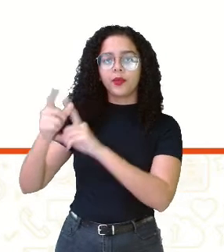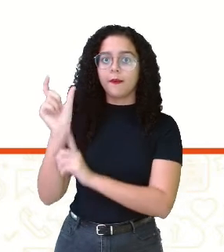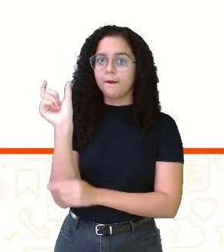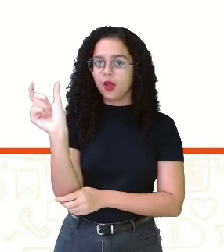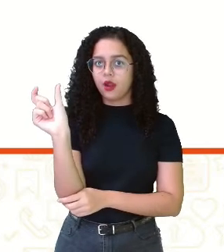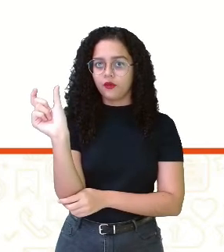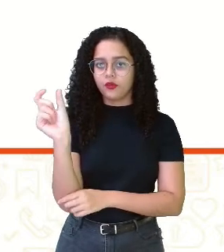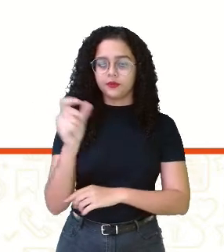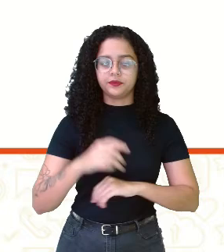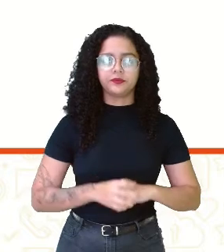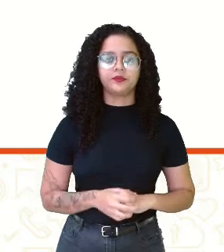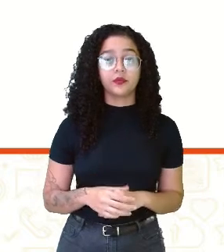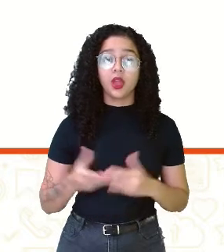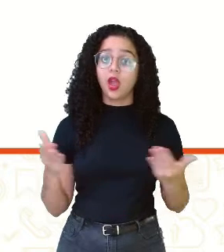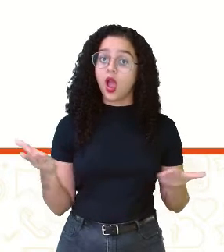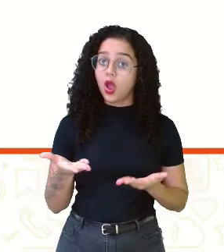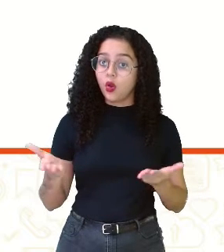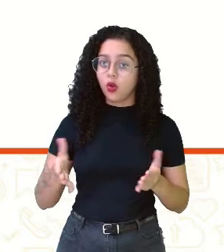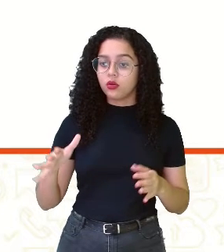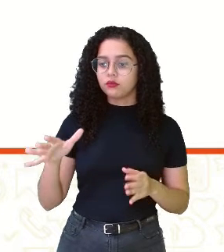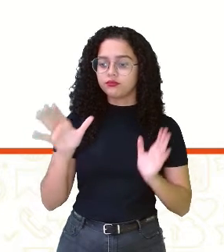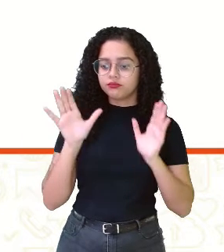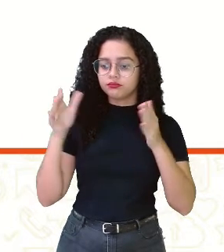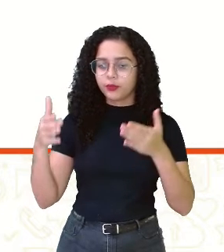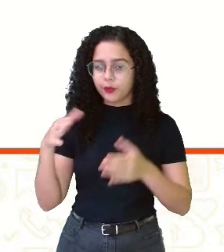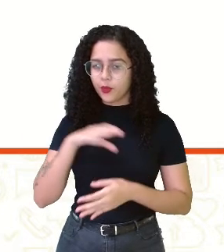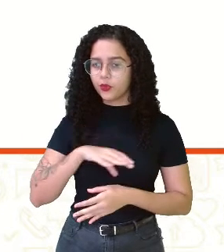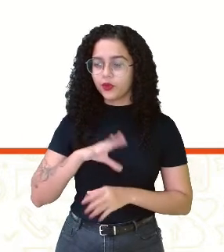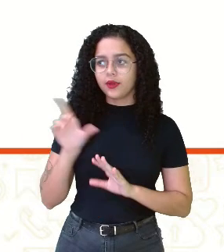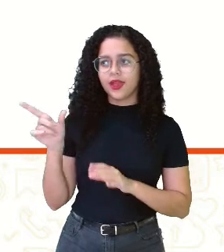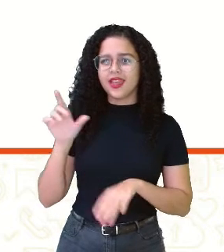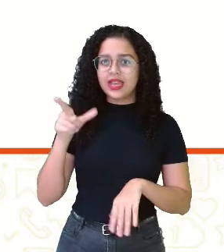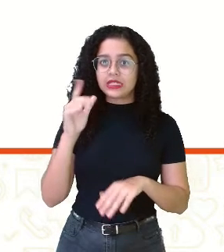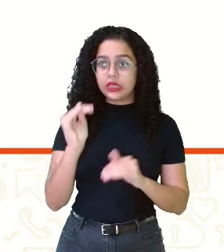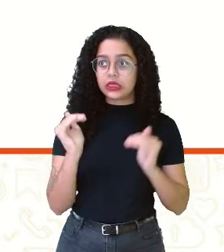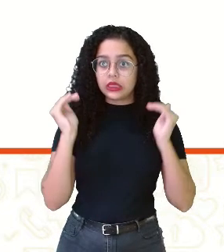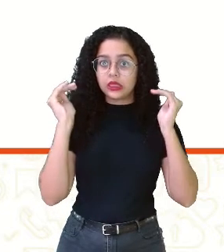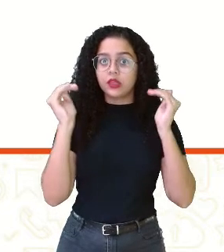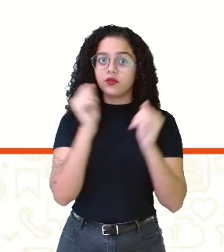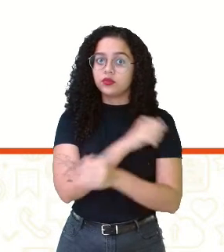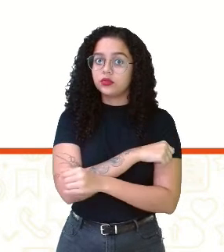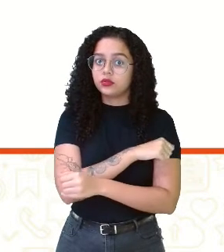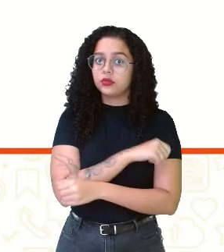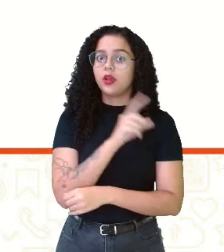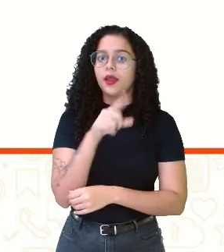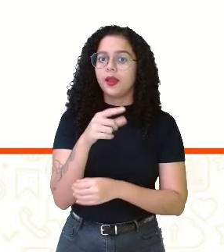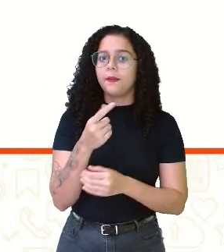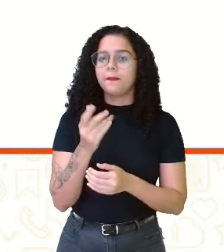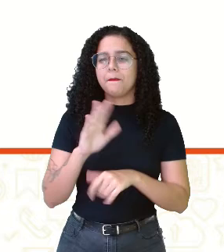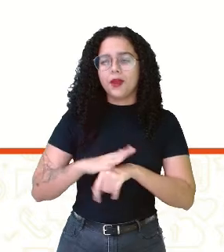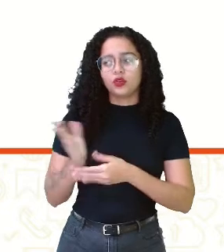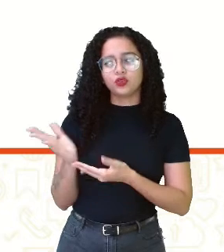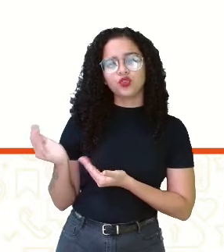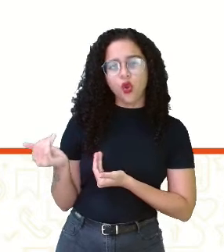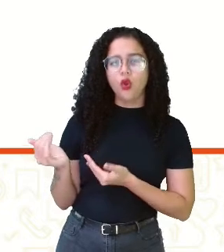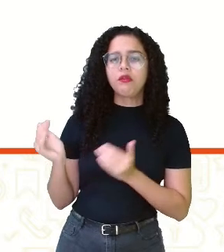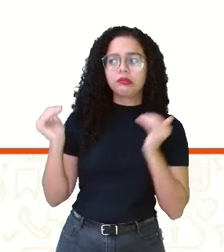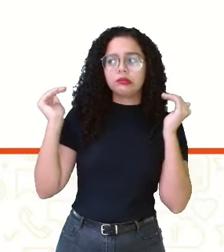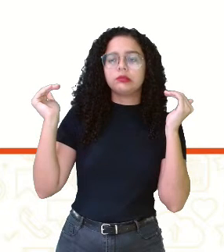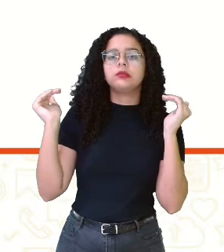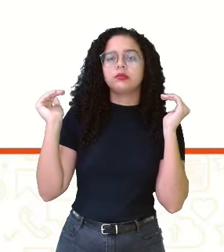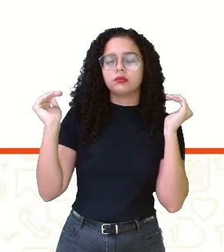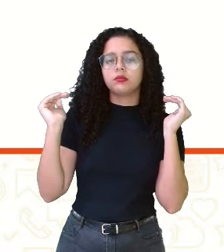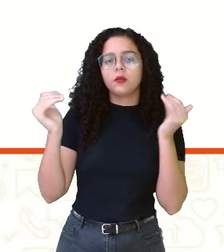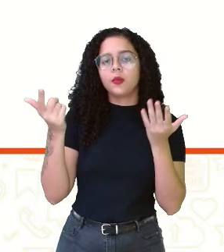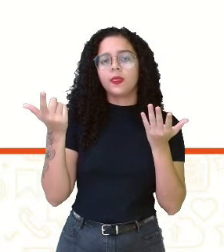trazendo para a questão do português. Claro que esse nível de estudante é um estudante mais jovem. É um estudante